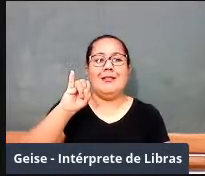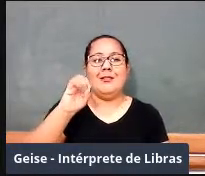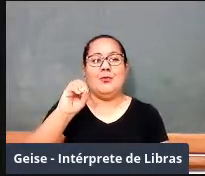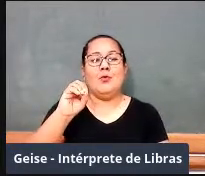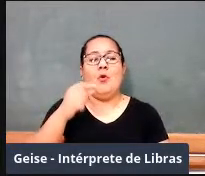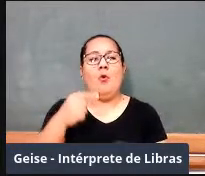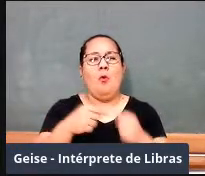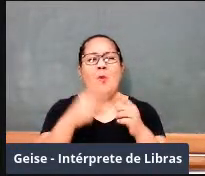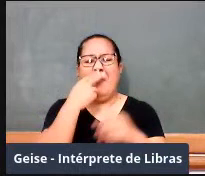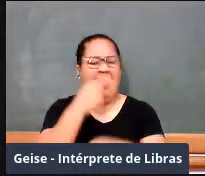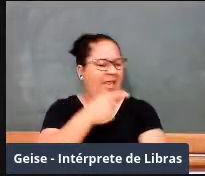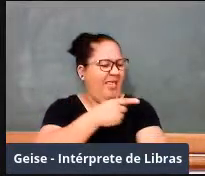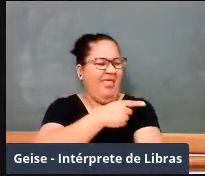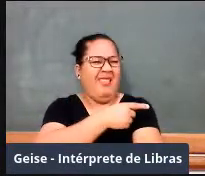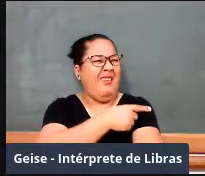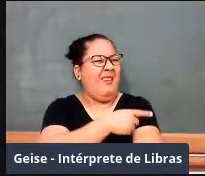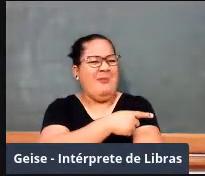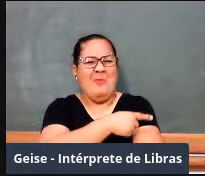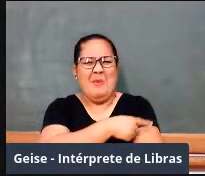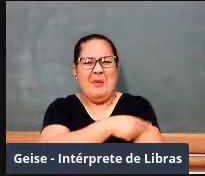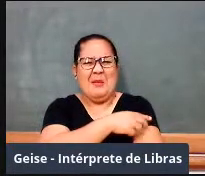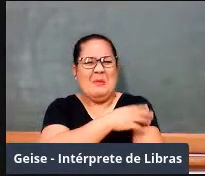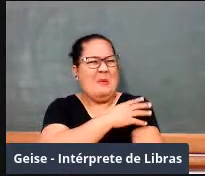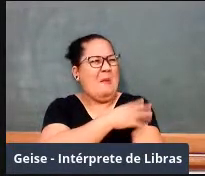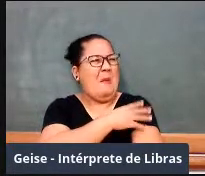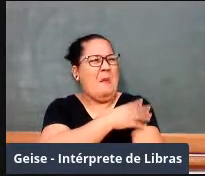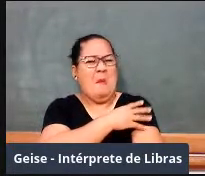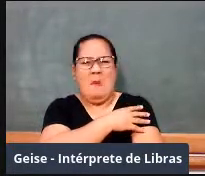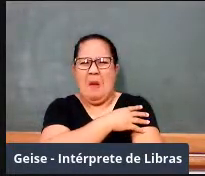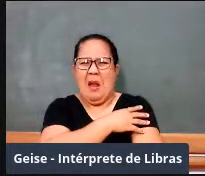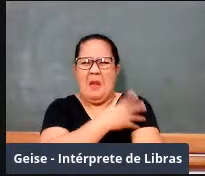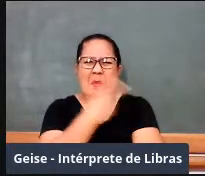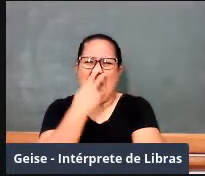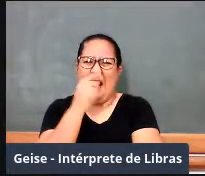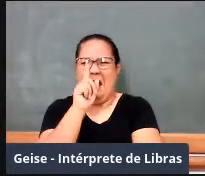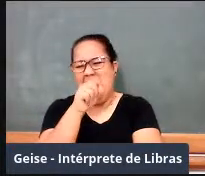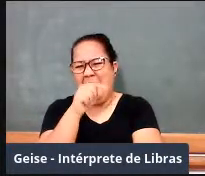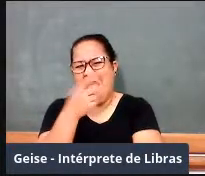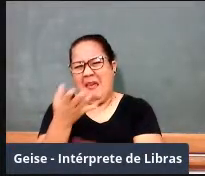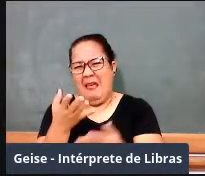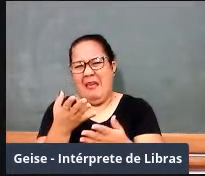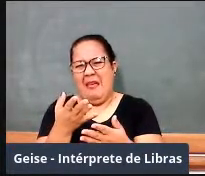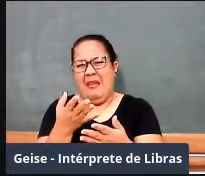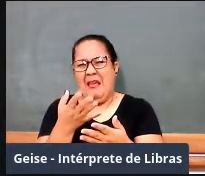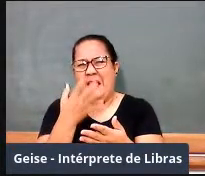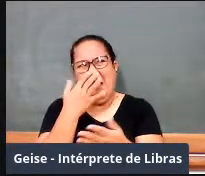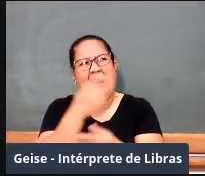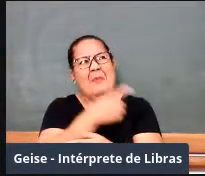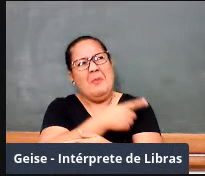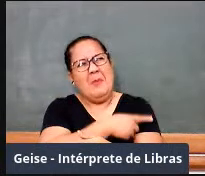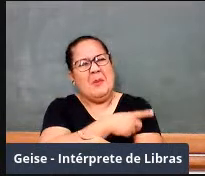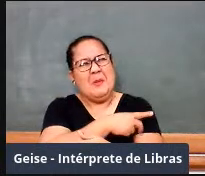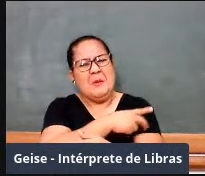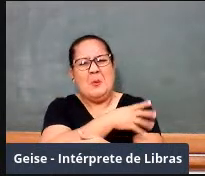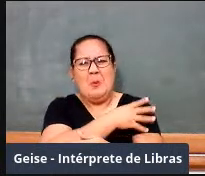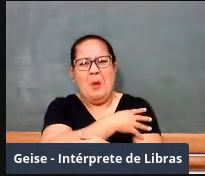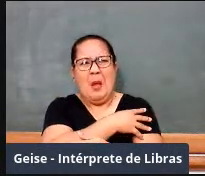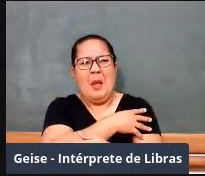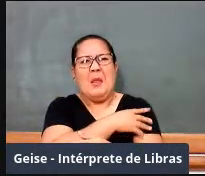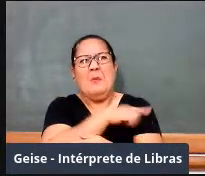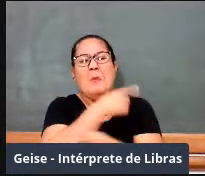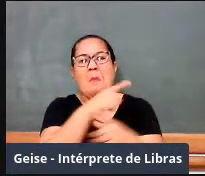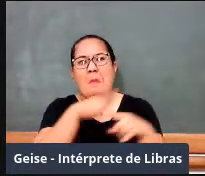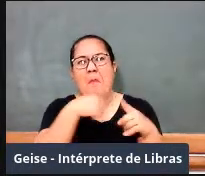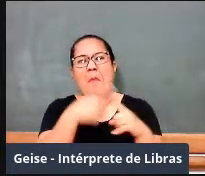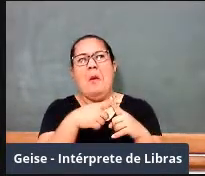ensino secundário, né? Naquela altura era o curso fundamental, chamava curso fundamental, tinha cinco anos e depois tinha mais dois anos,